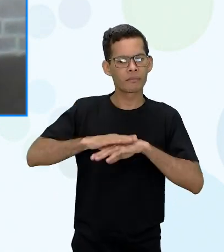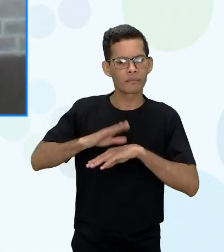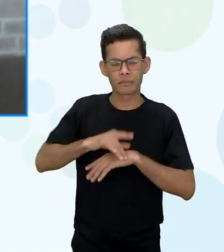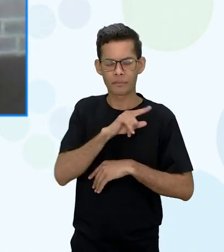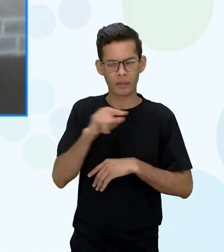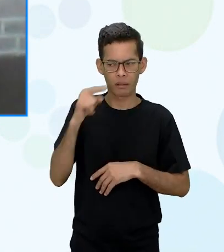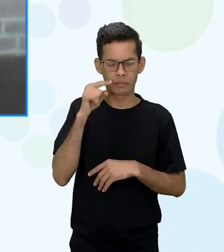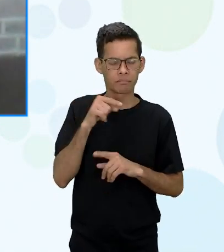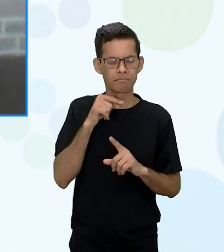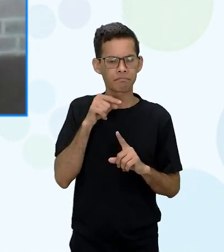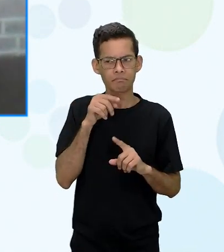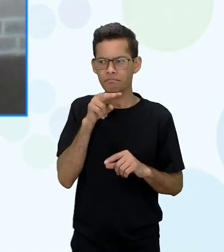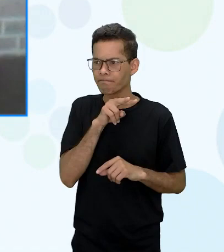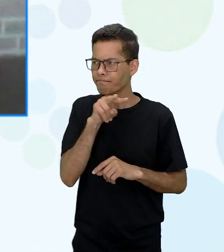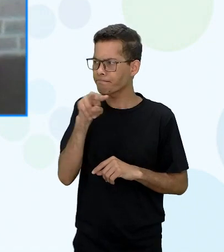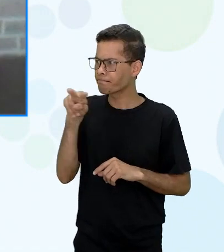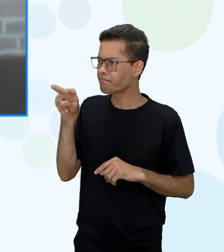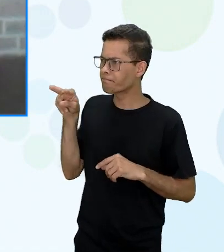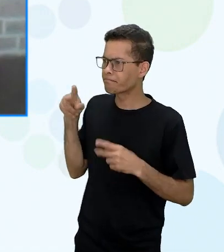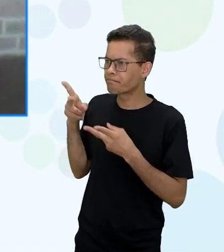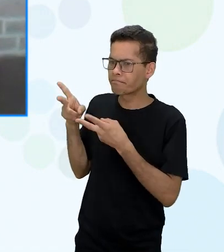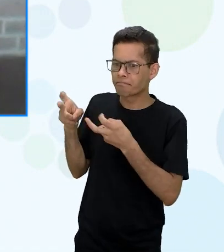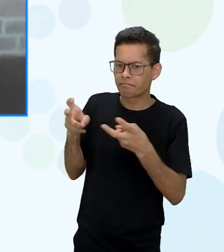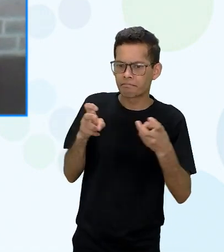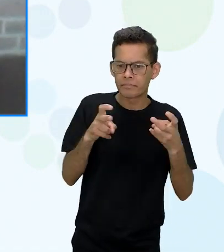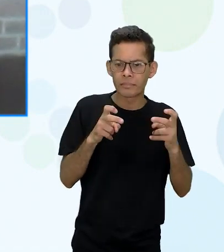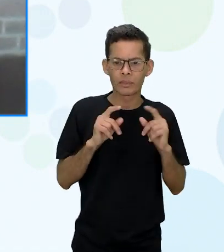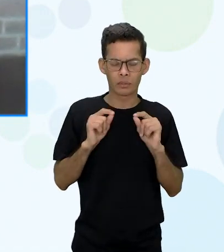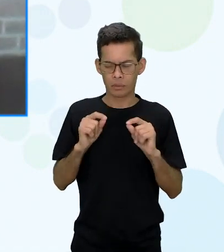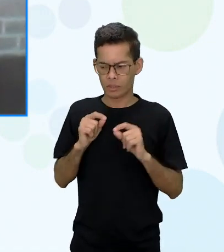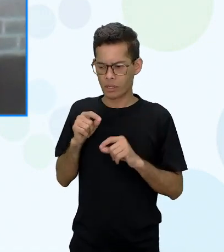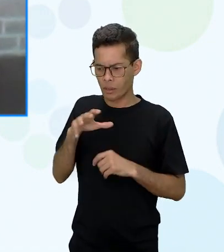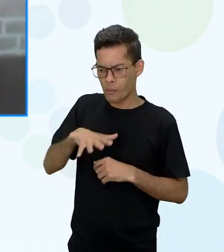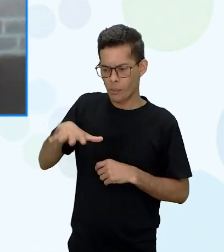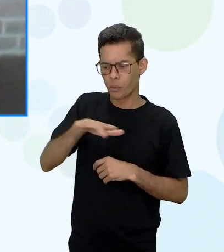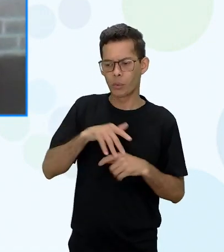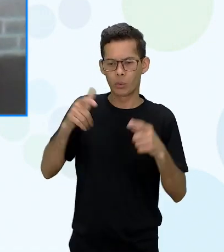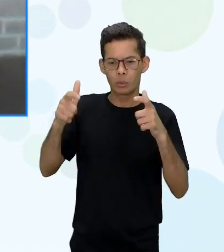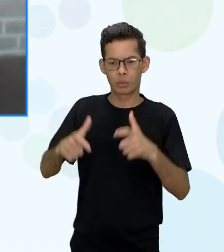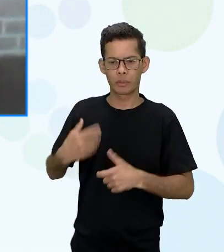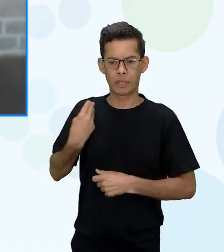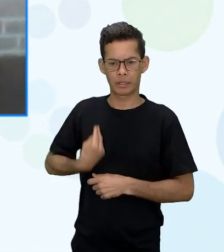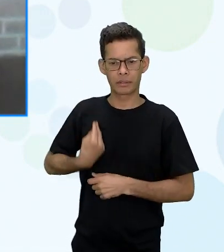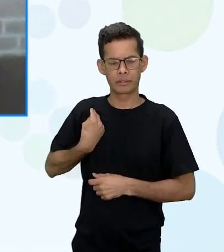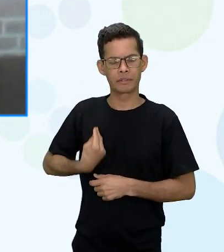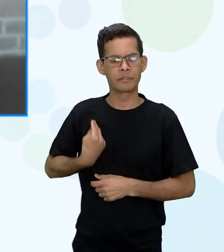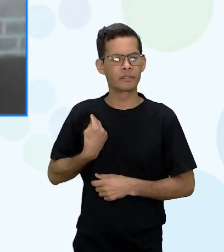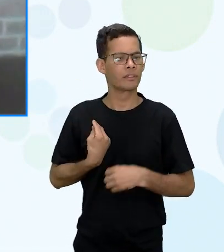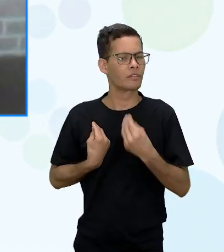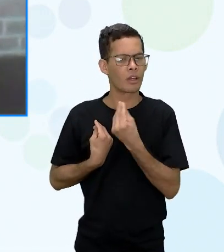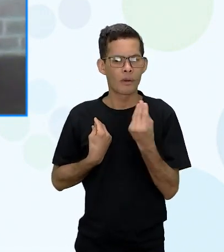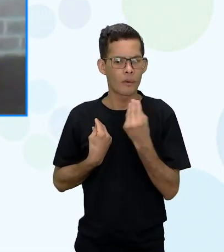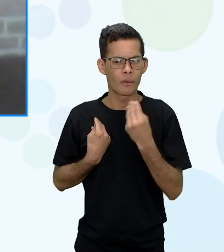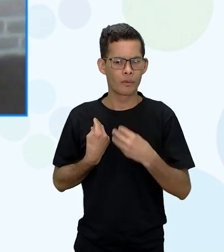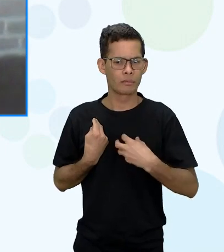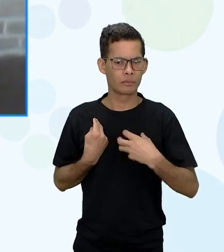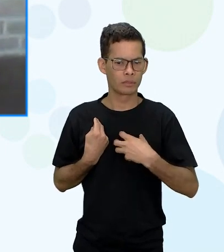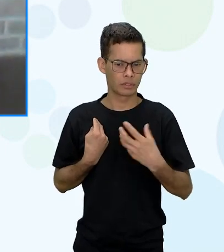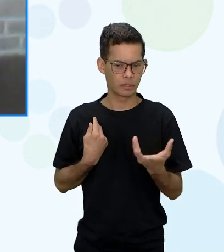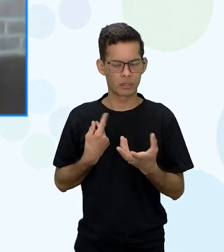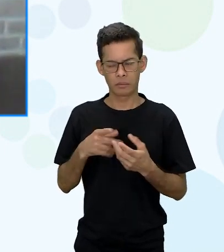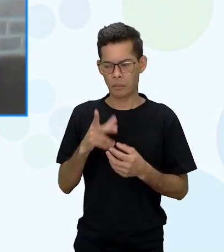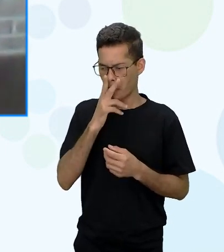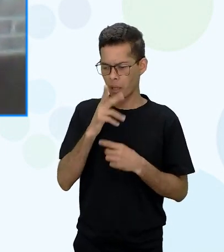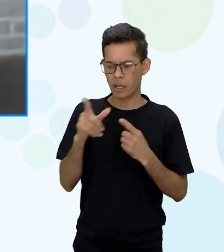olhar em volta e a perceber o espaço que ela vive né e e querer aparentemente